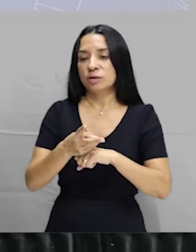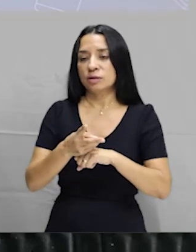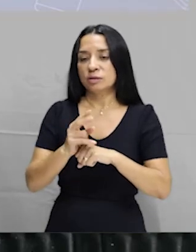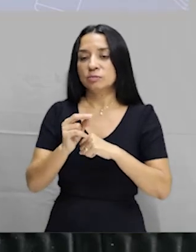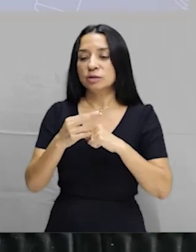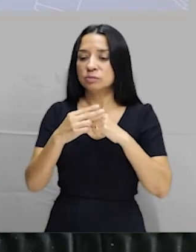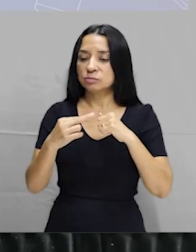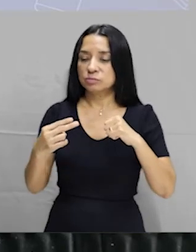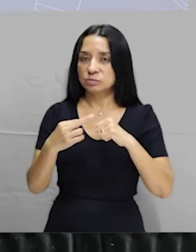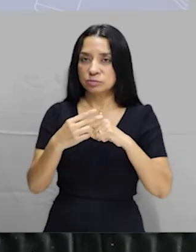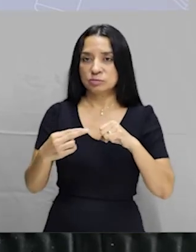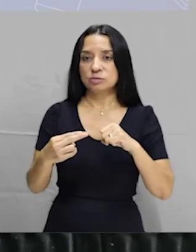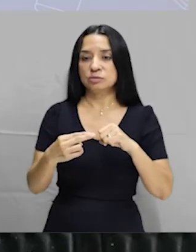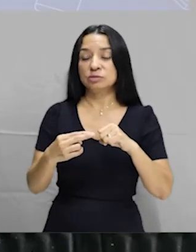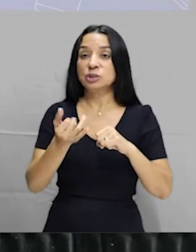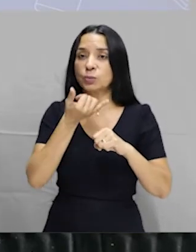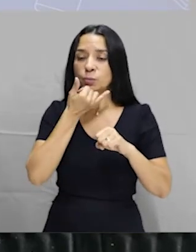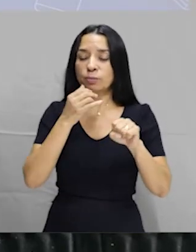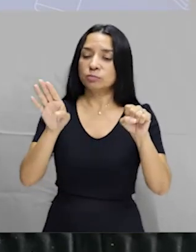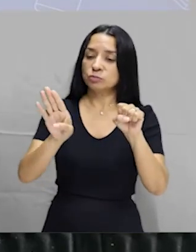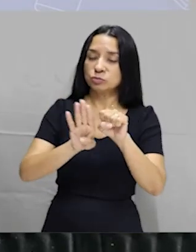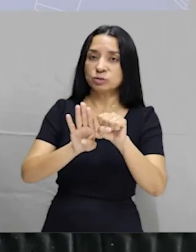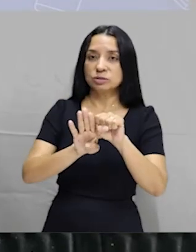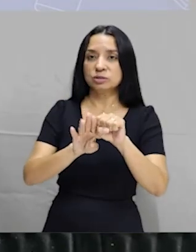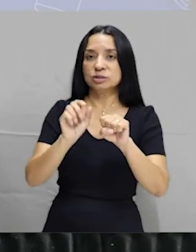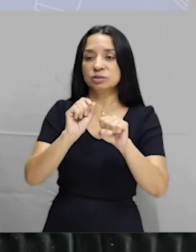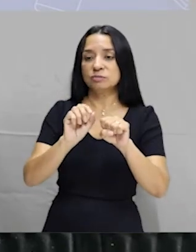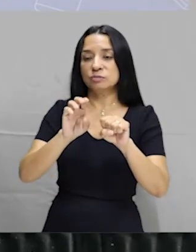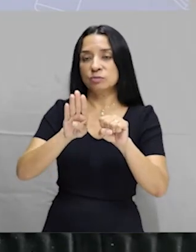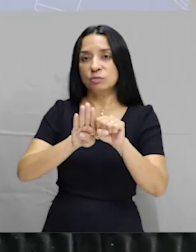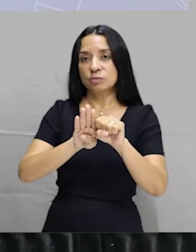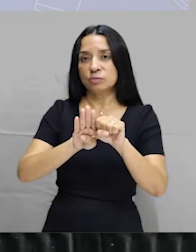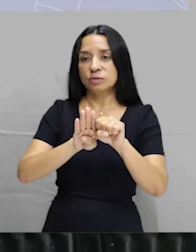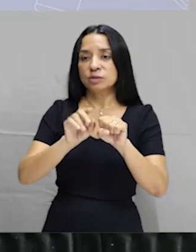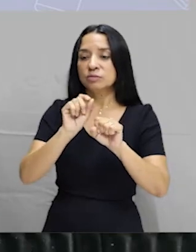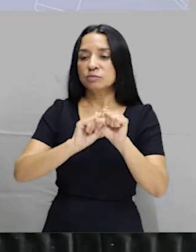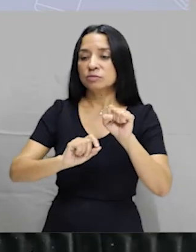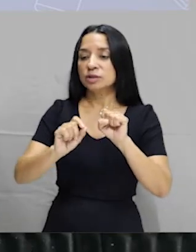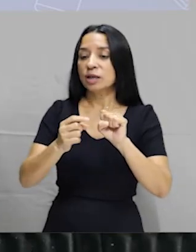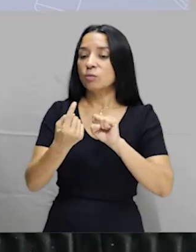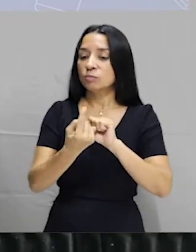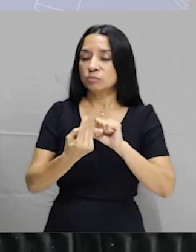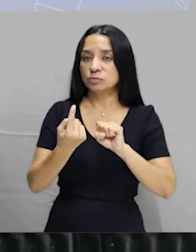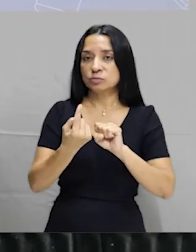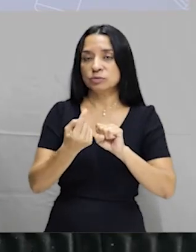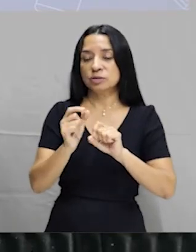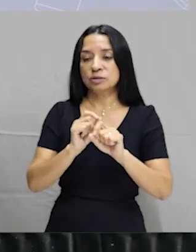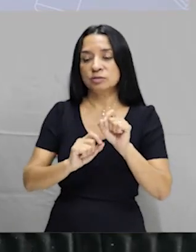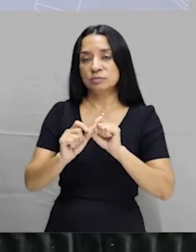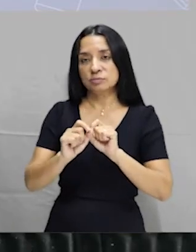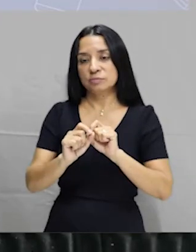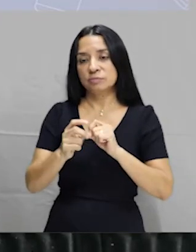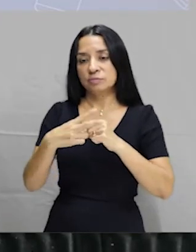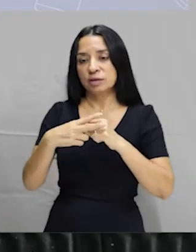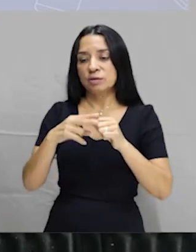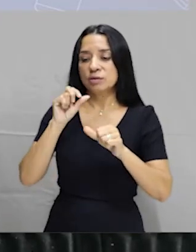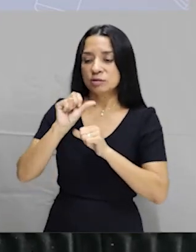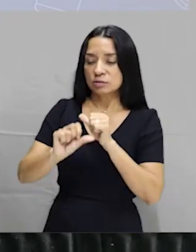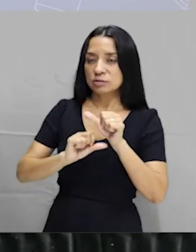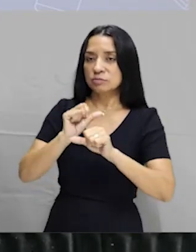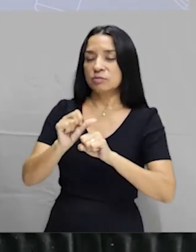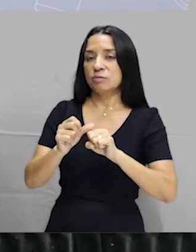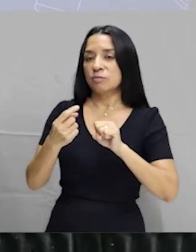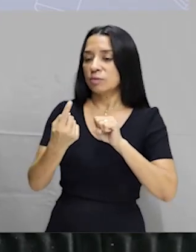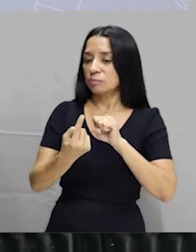o meu sujeito, tá? Ver se ele está no singular, então, meu verbo automaticamente vai para o singular. Se está no plural, meu